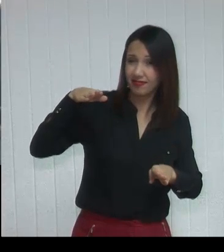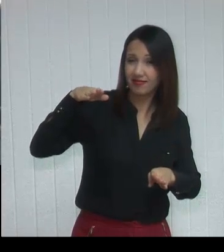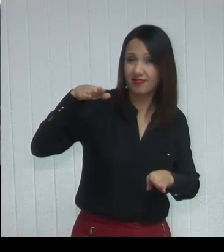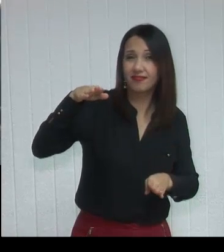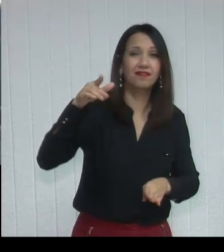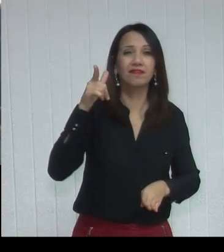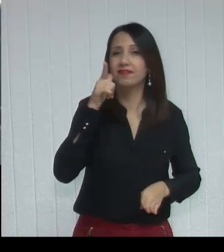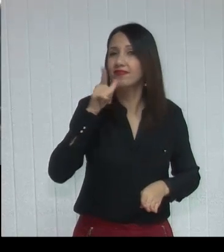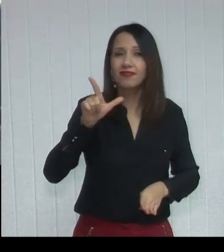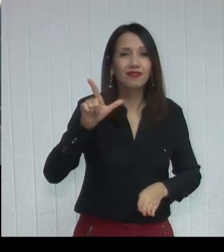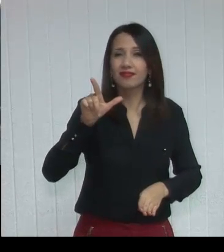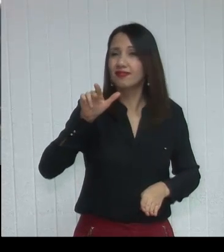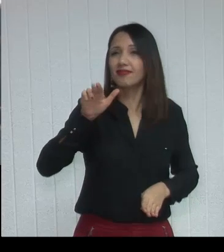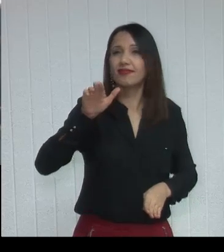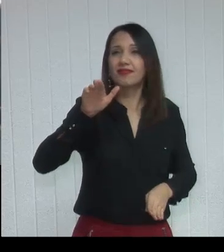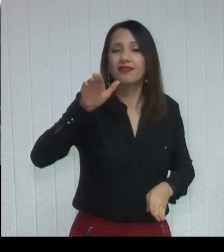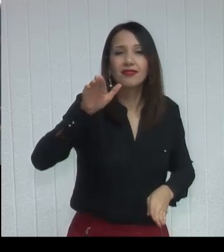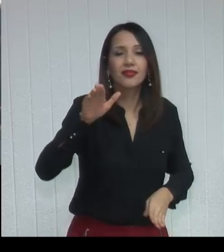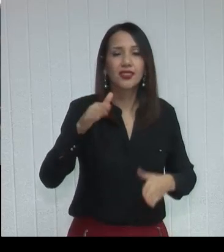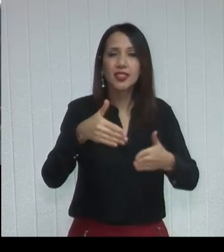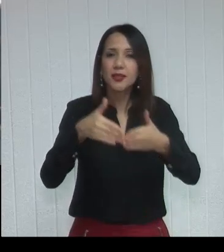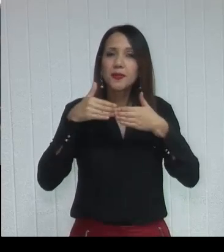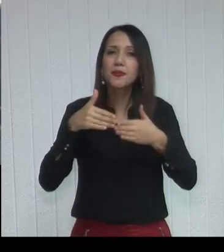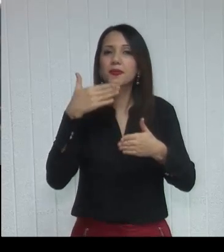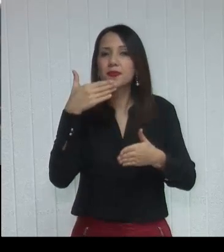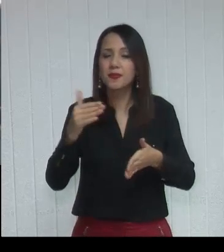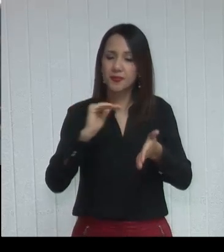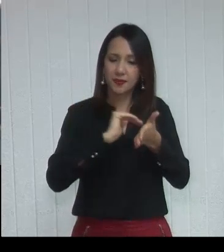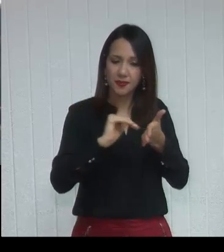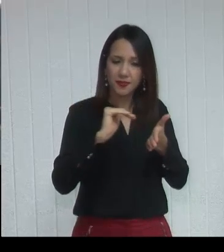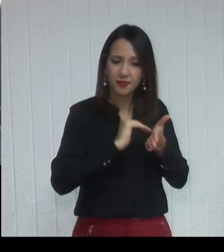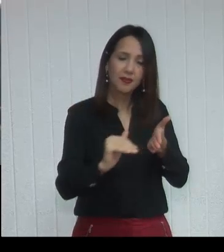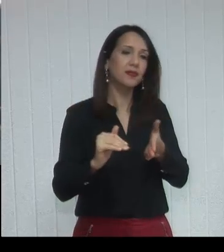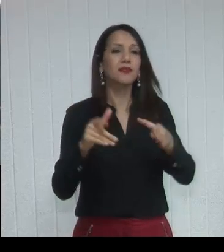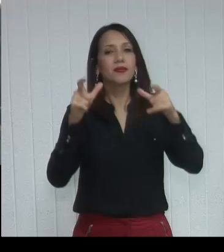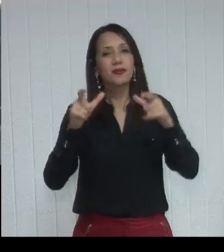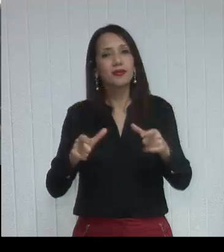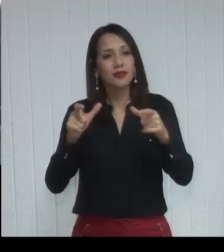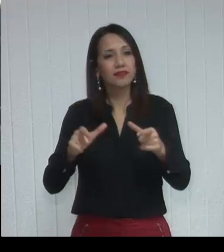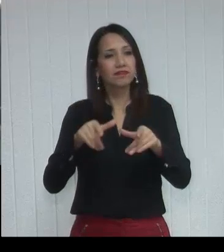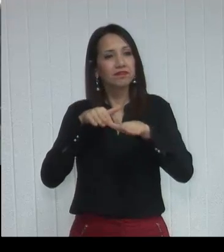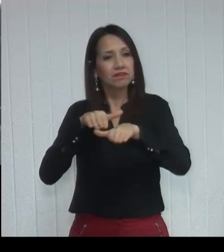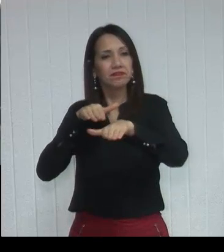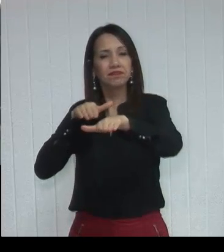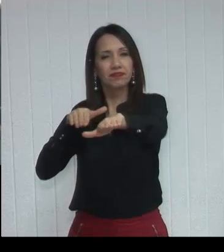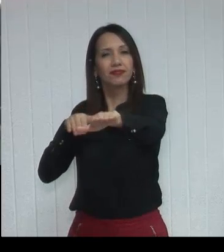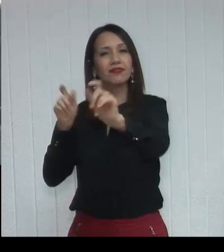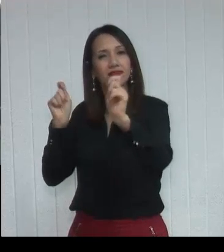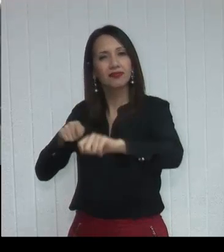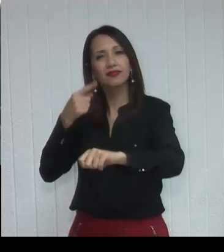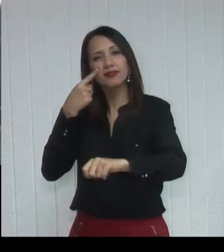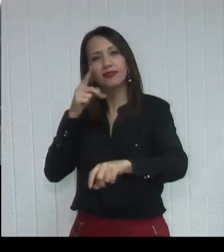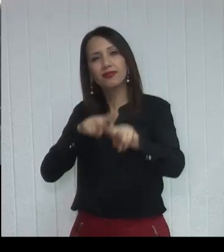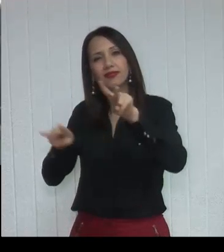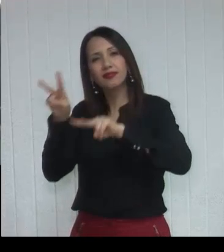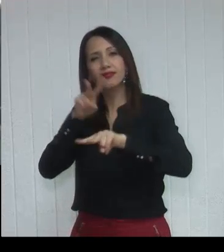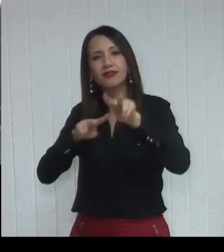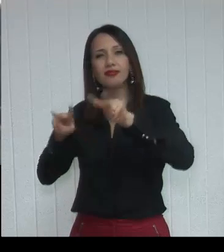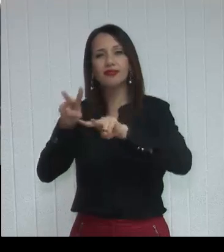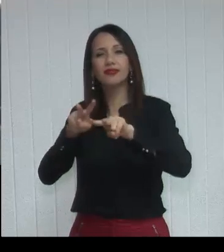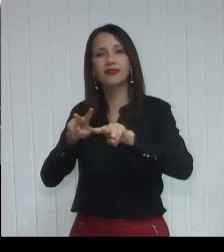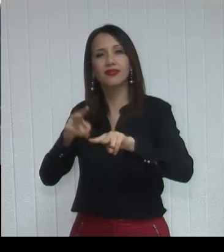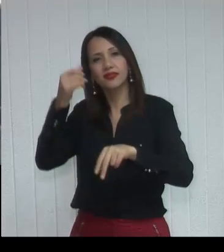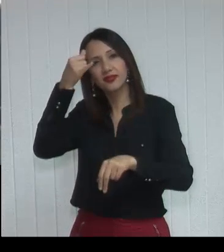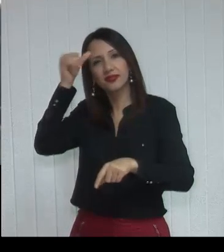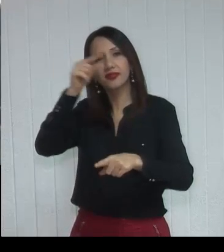solicitando aí para que a Secretaria ou o Departamento de Trânsito possa viabilizar estudo para